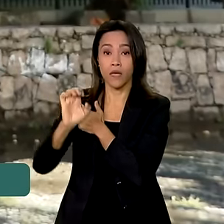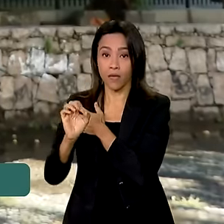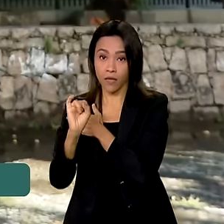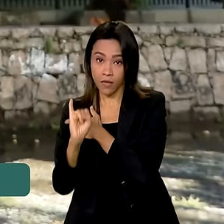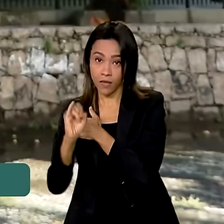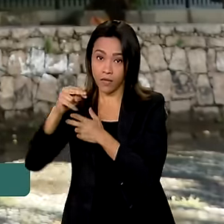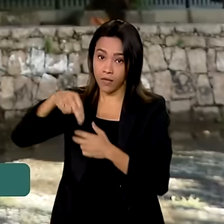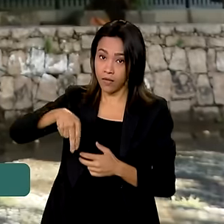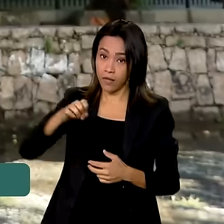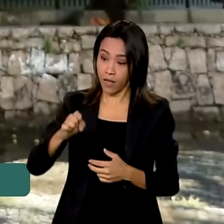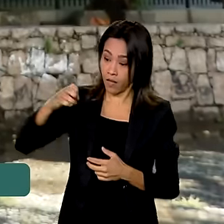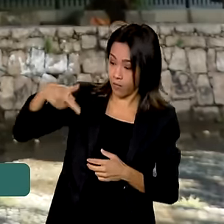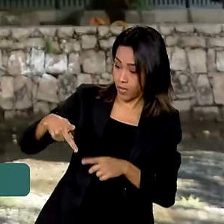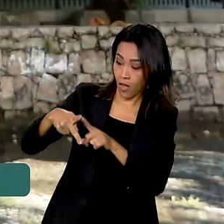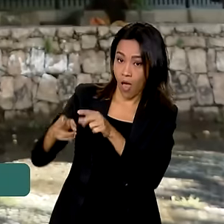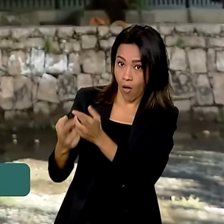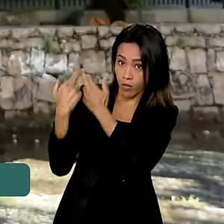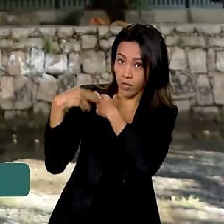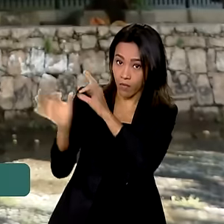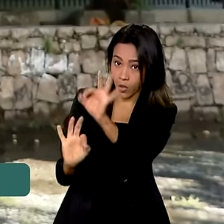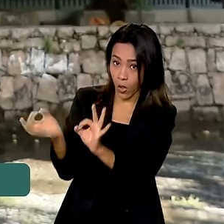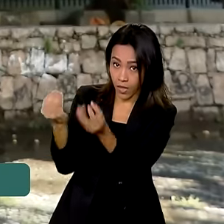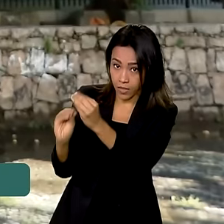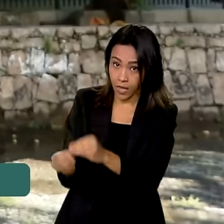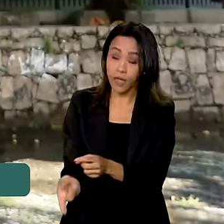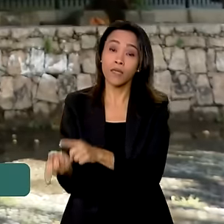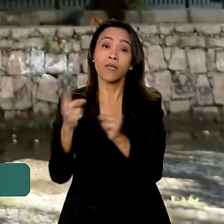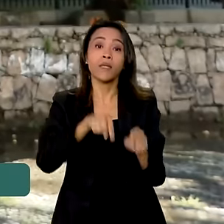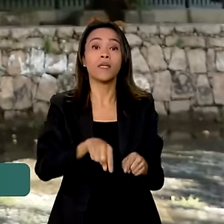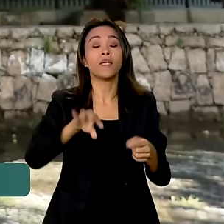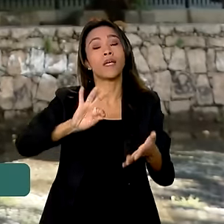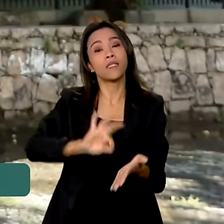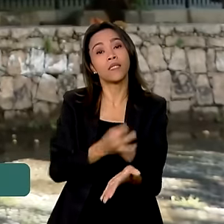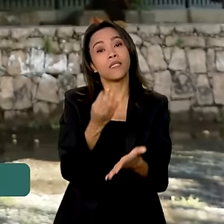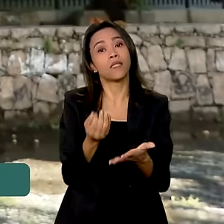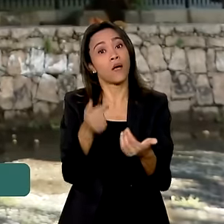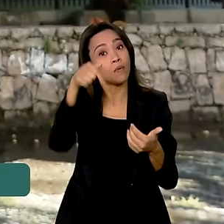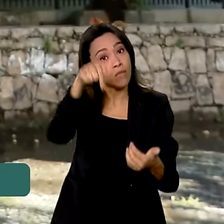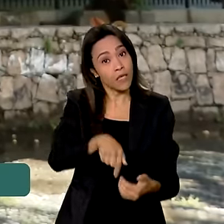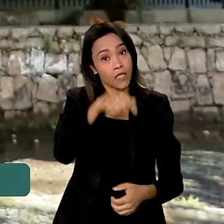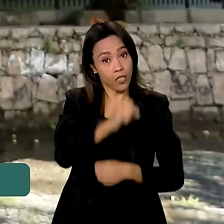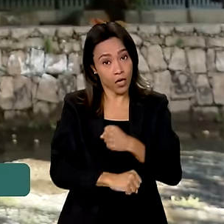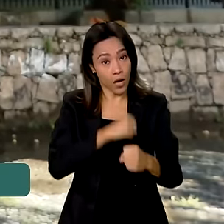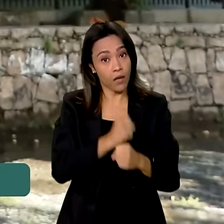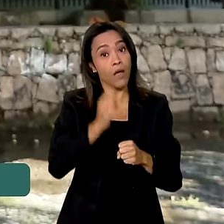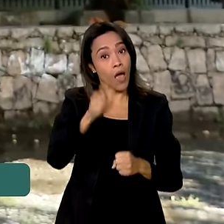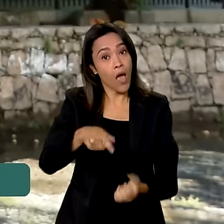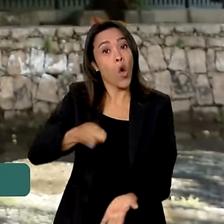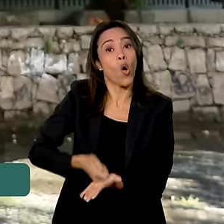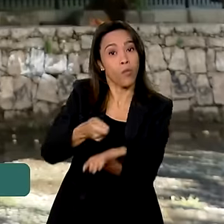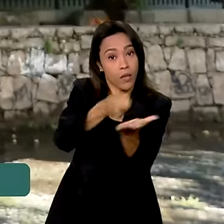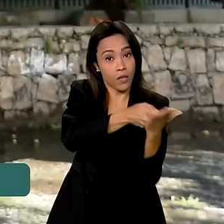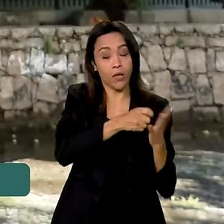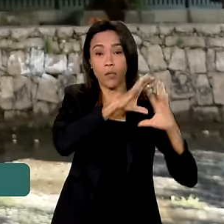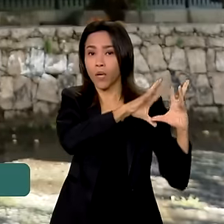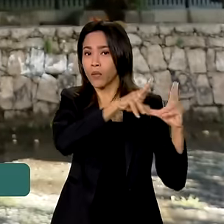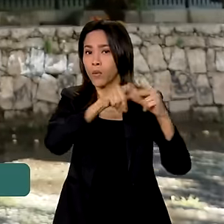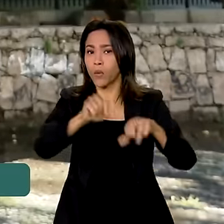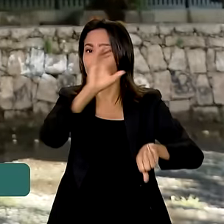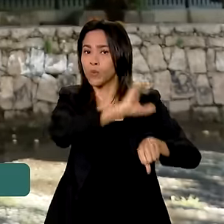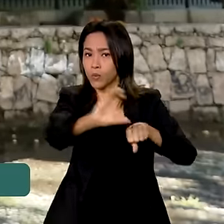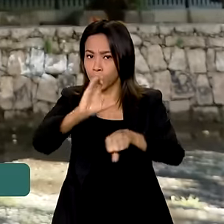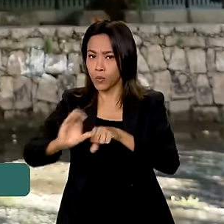Educacionais Anísio Teixeira, e a inscrição no Enad 2024 é obrigatória para todos os estudantes dos cursos de